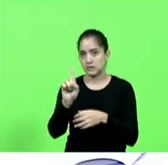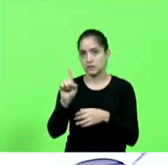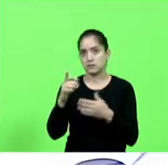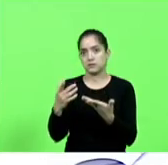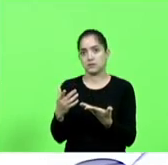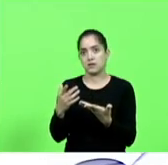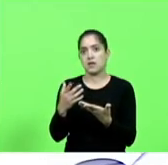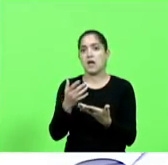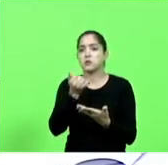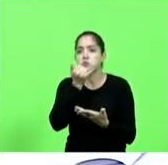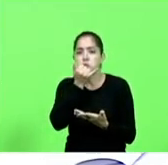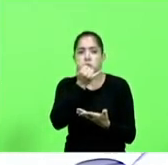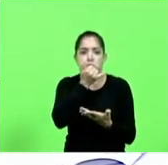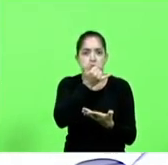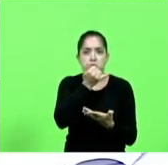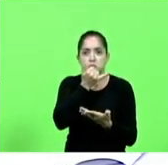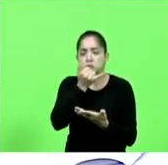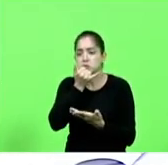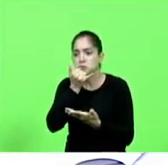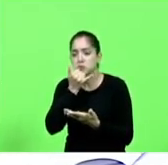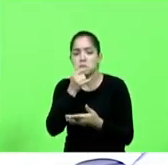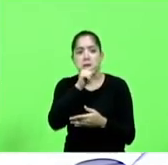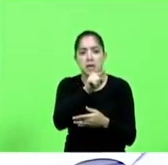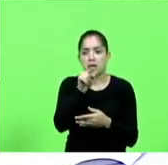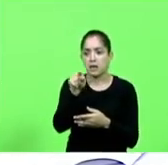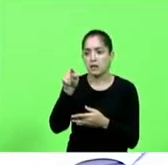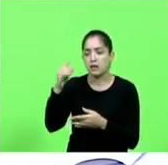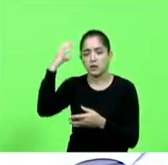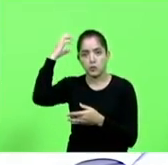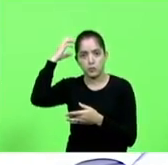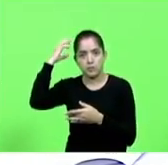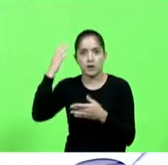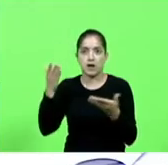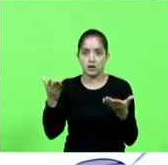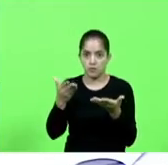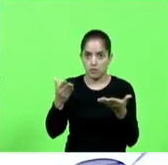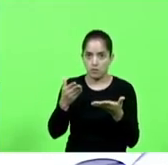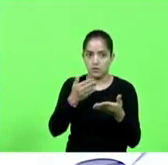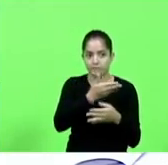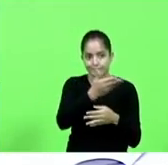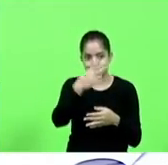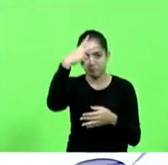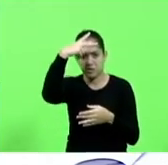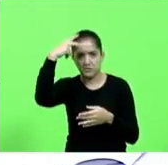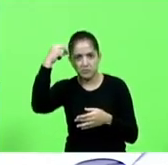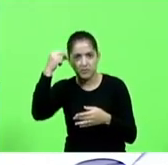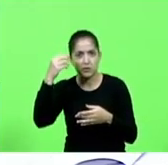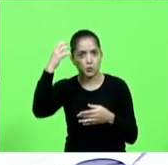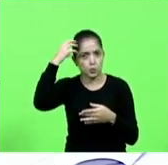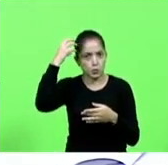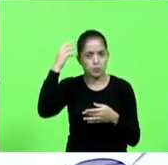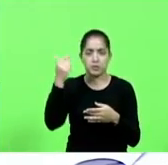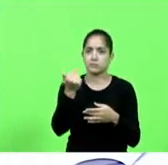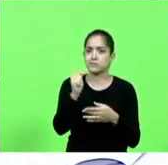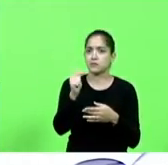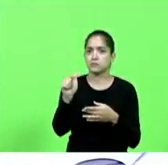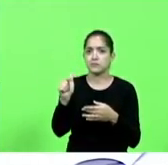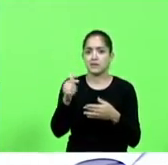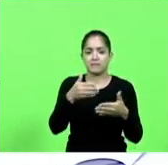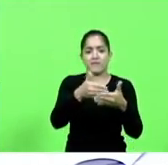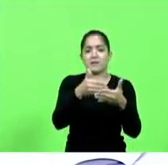desculpa, ela quer terceirizar, culpa é desse, é daquele, agora colocar a culpa nos prefeitos, o que um prefeito vai impedir o governo de